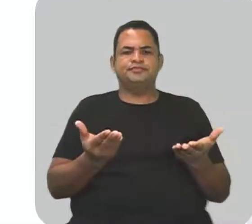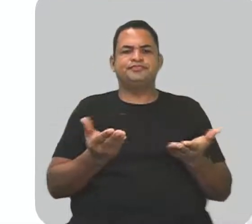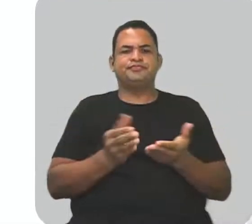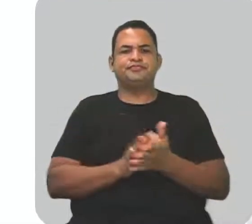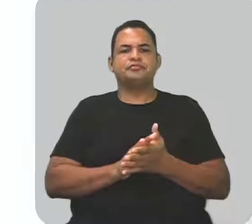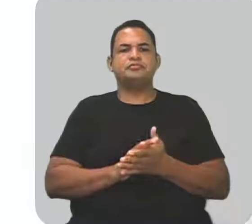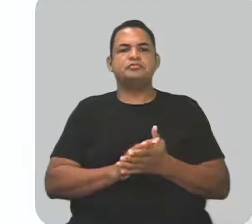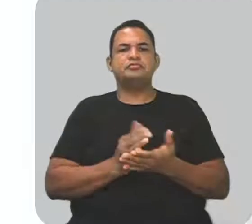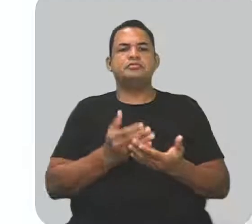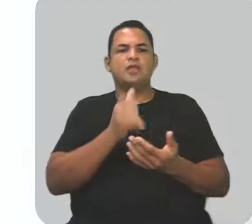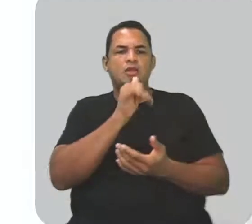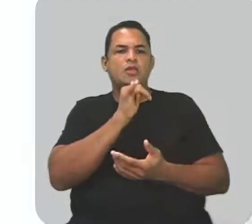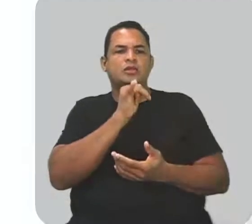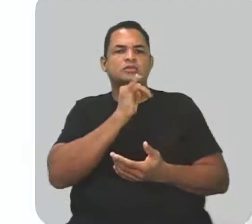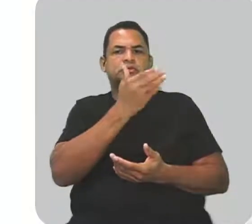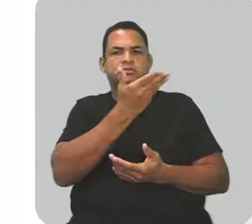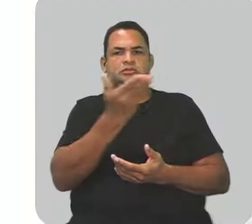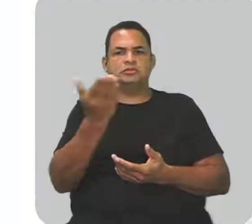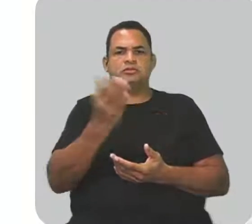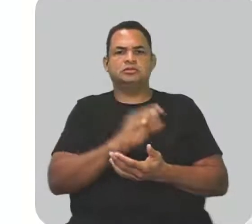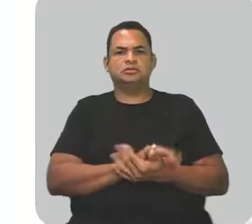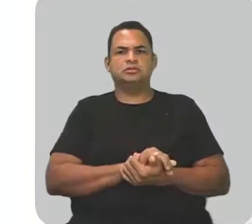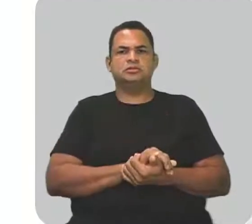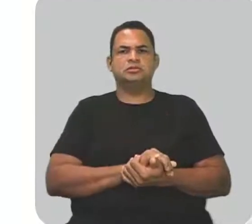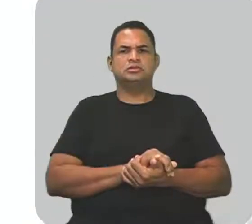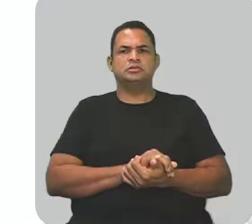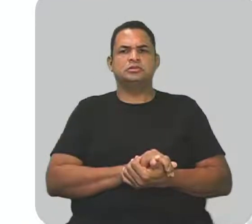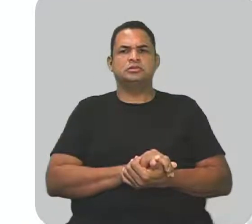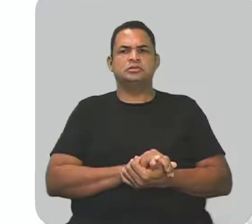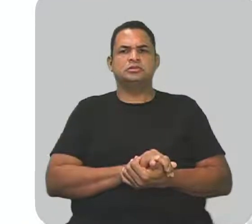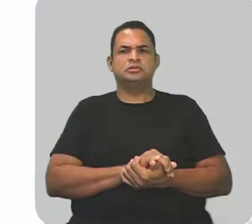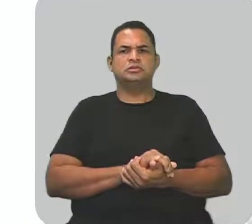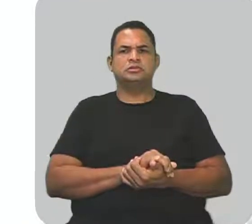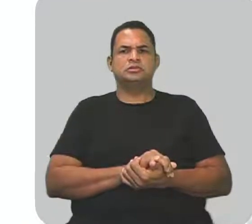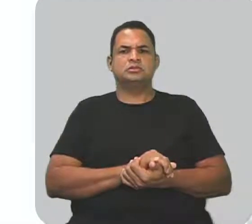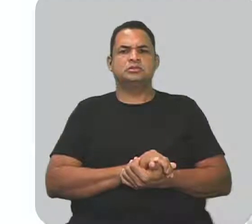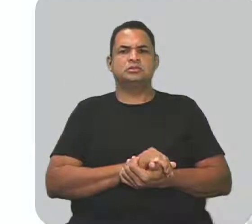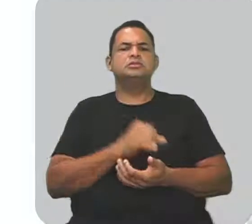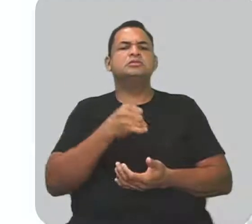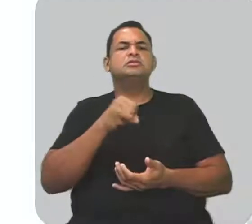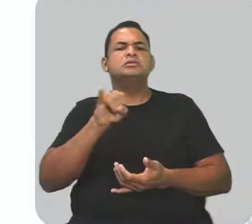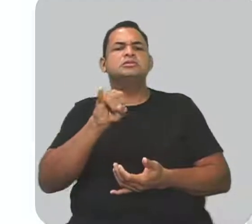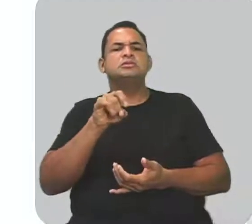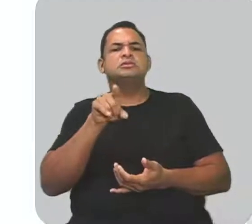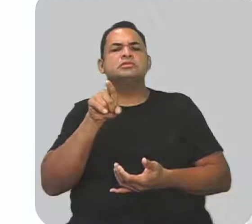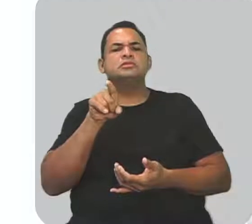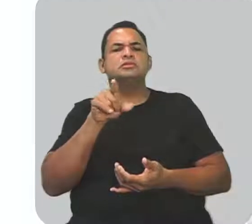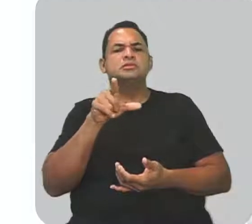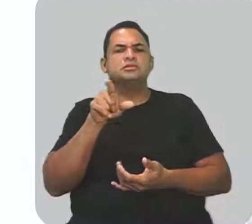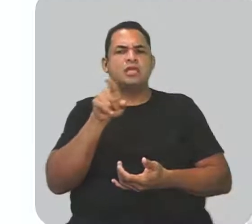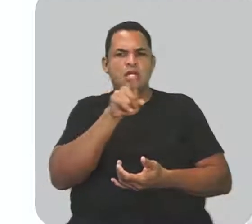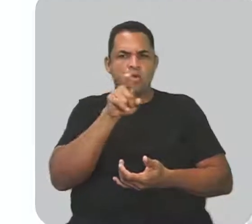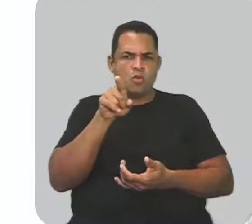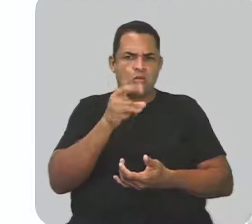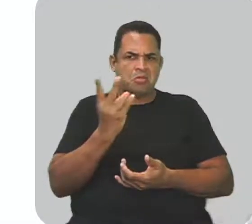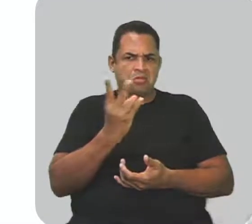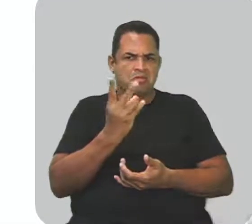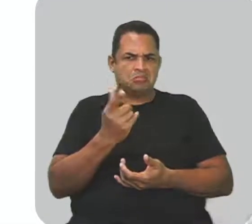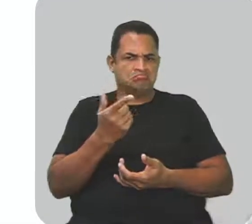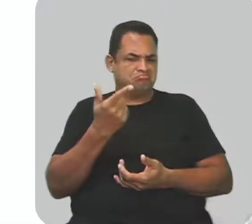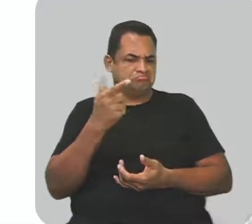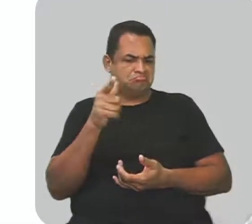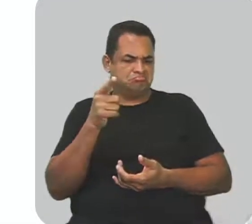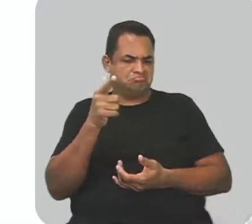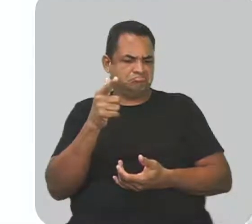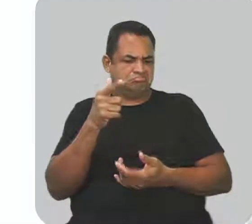vamos aí ao nosso exemplo, né? Aqui, ó, eu tenho, se você é uma dessas pessoas que não tem